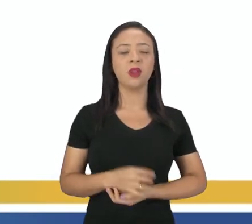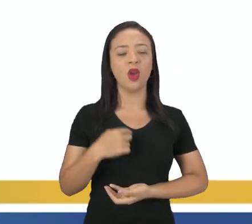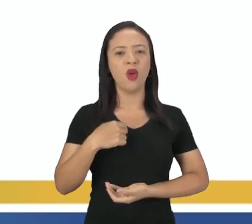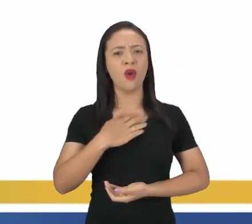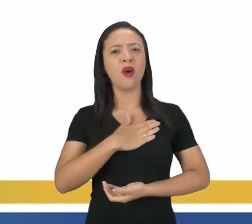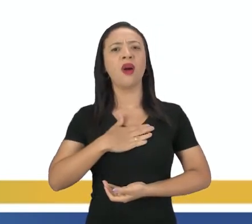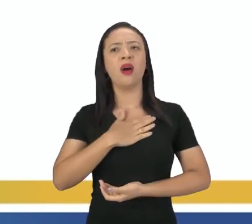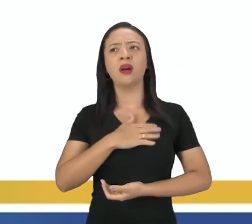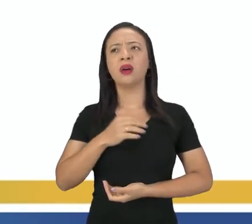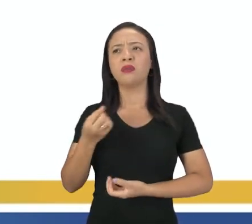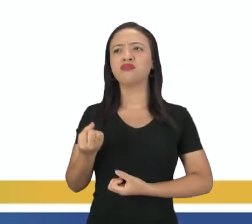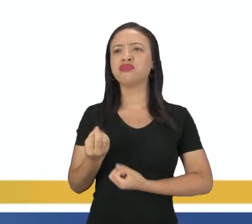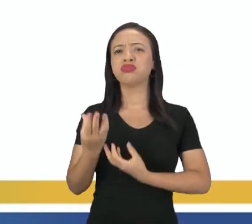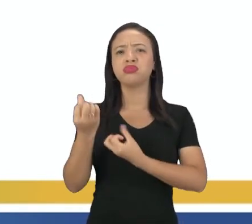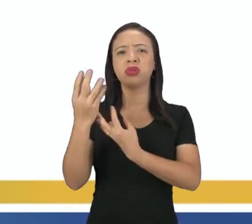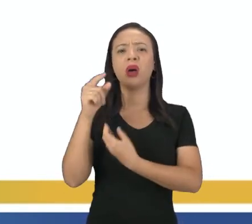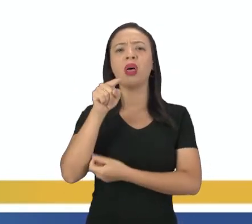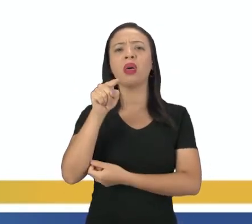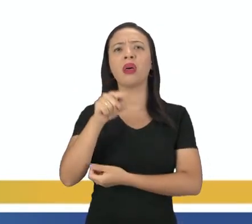seja, eu gosto de viajar. E tu?